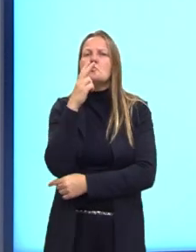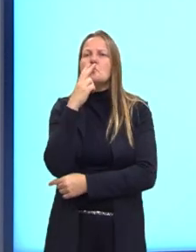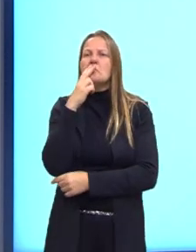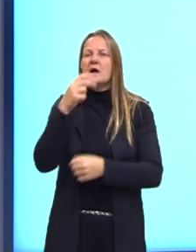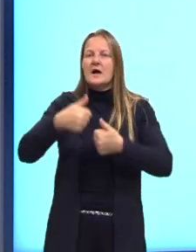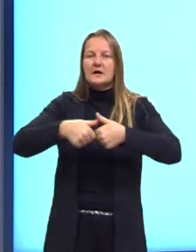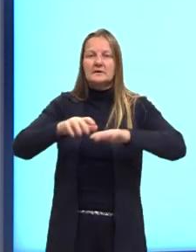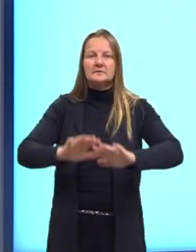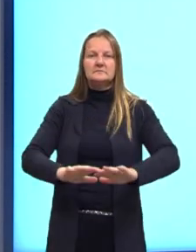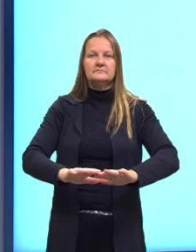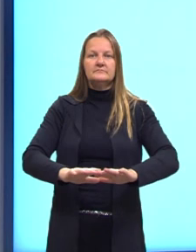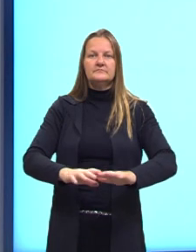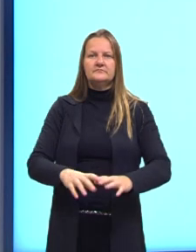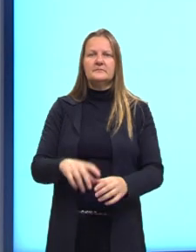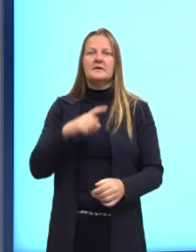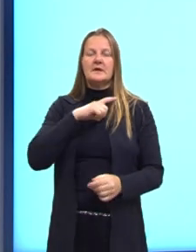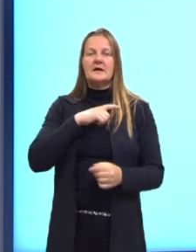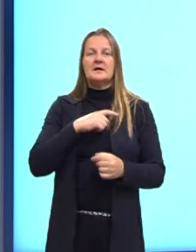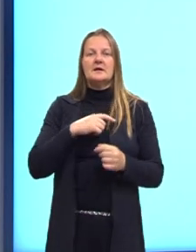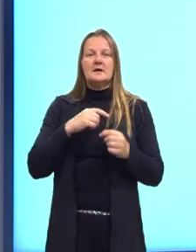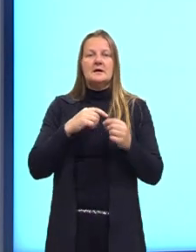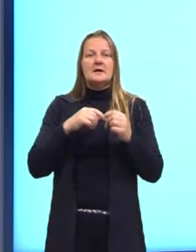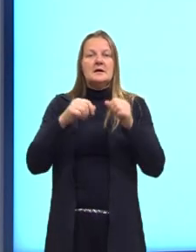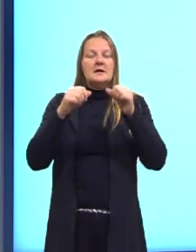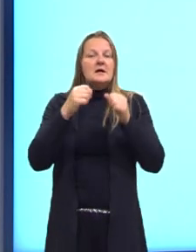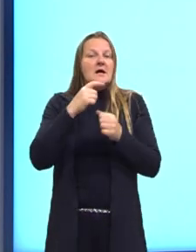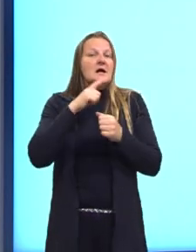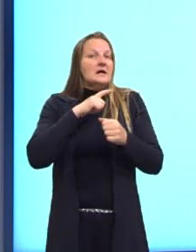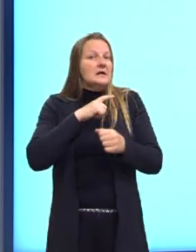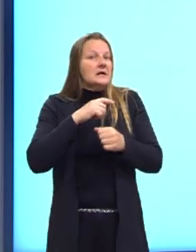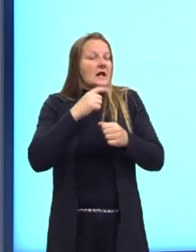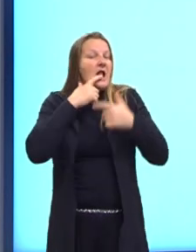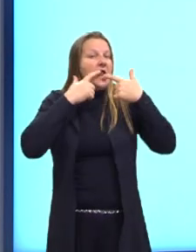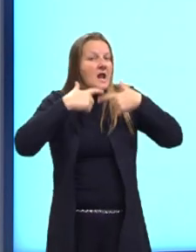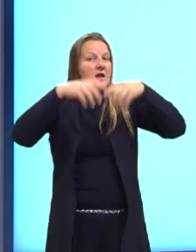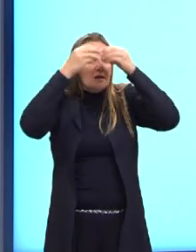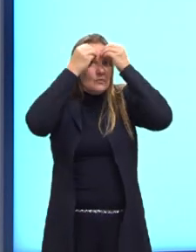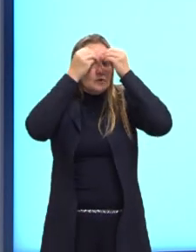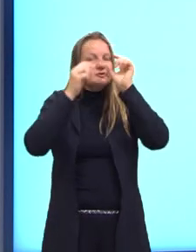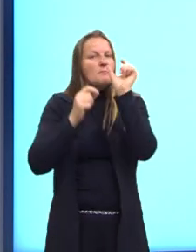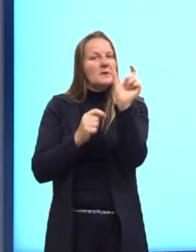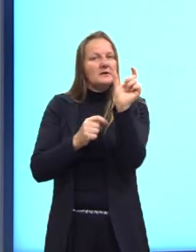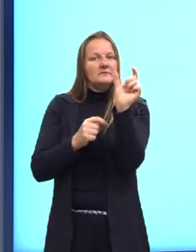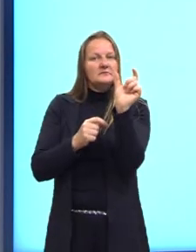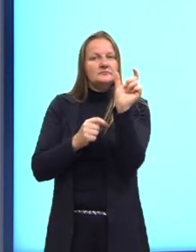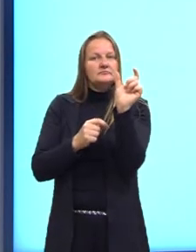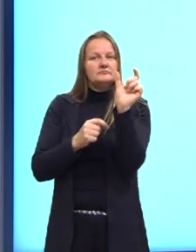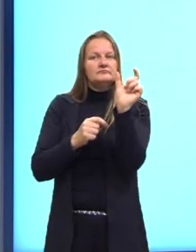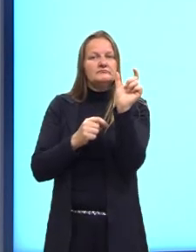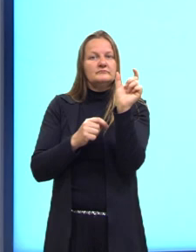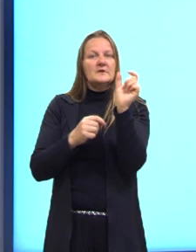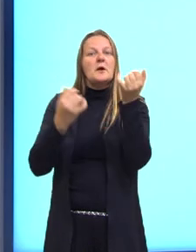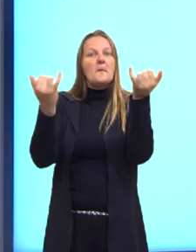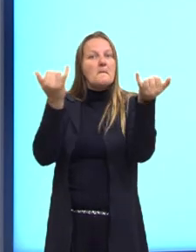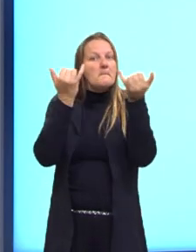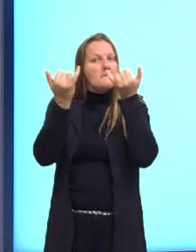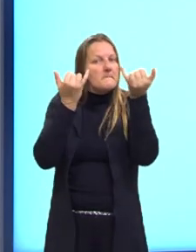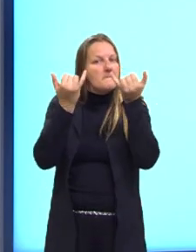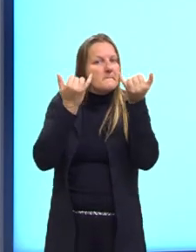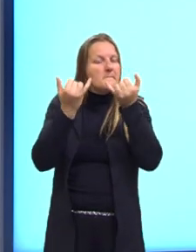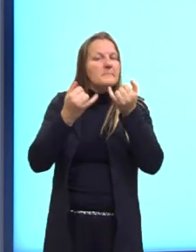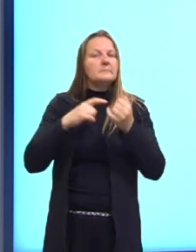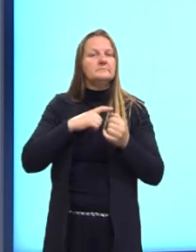local, a gente tem, através da linguagem verbal, através de palavras, uma mensagem sendo